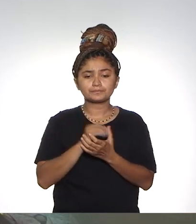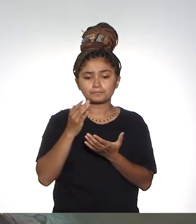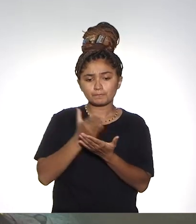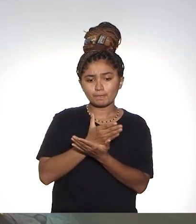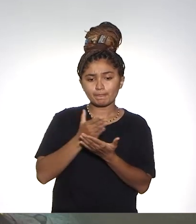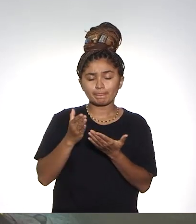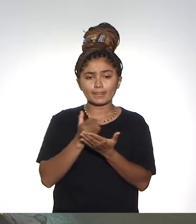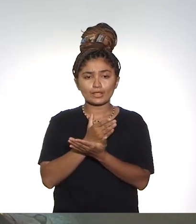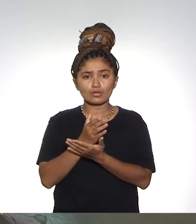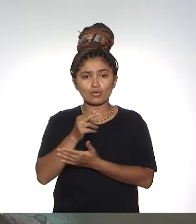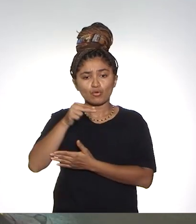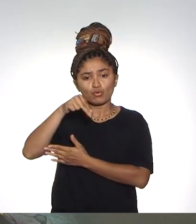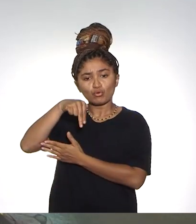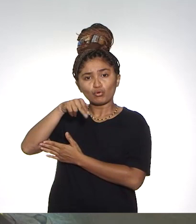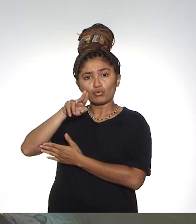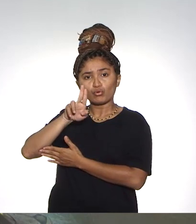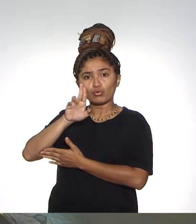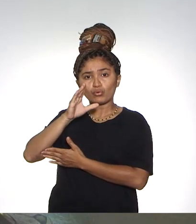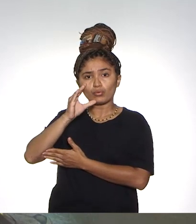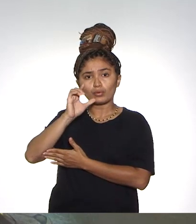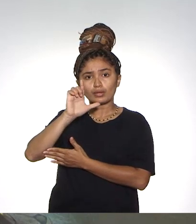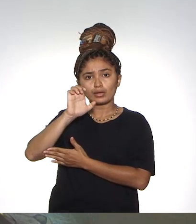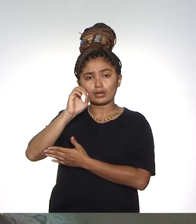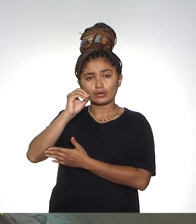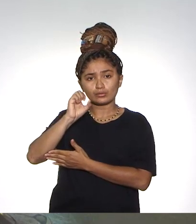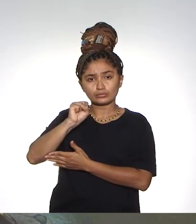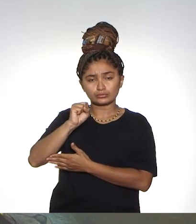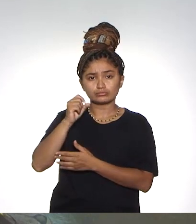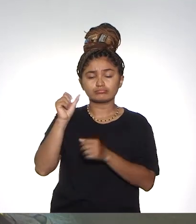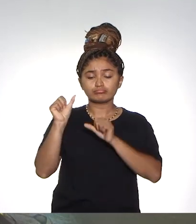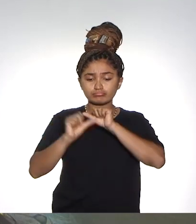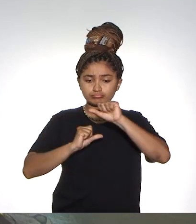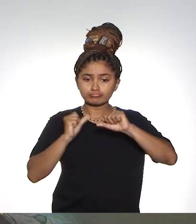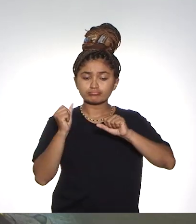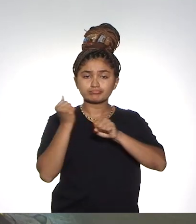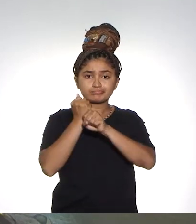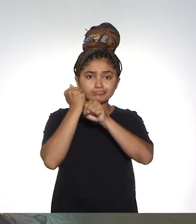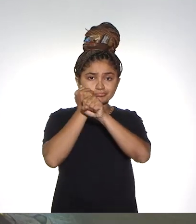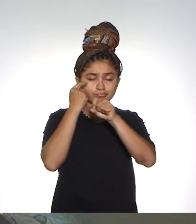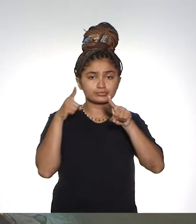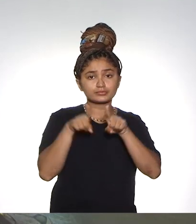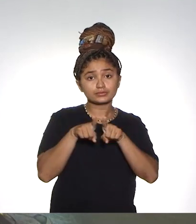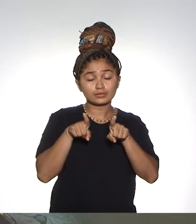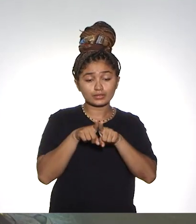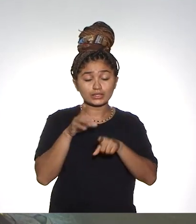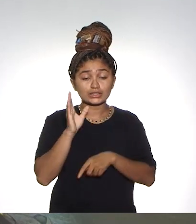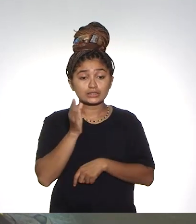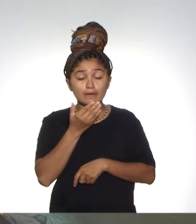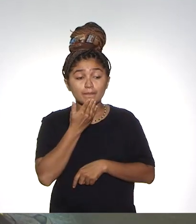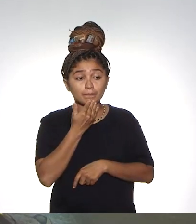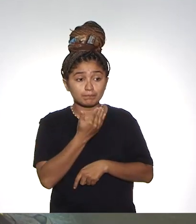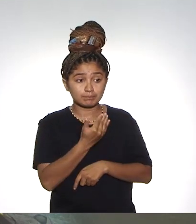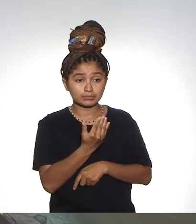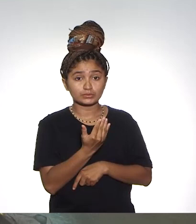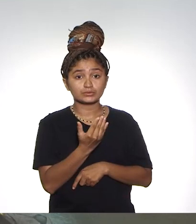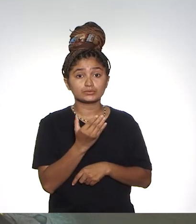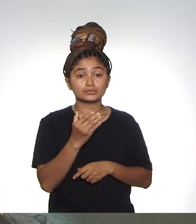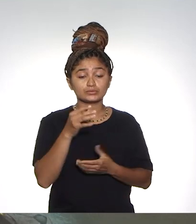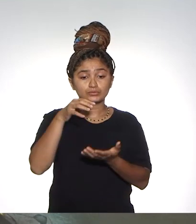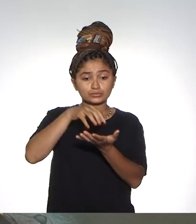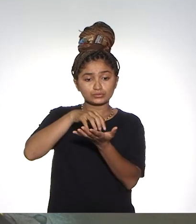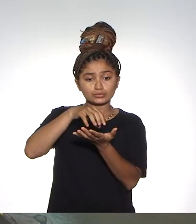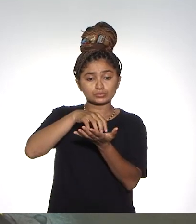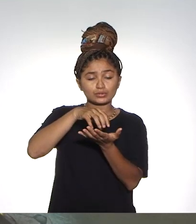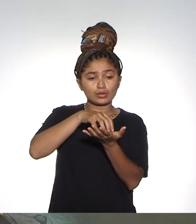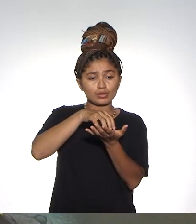Alguns núcleos, como o Núcleo de Engenharia, também está passando por uma revitalização. Já estamos licitando o Centro de